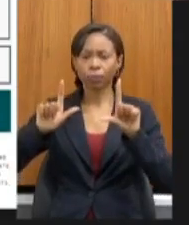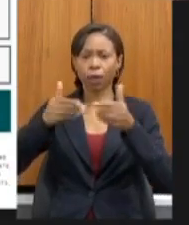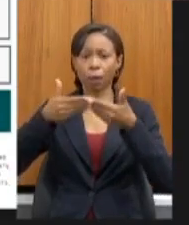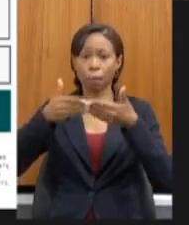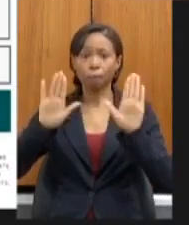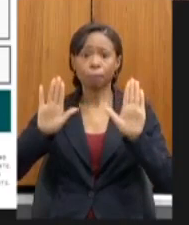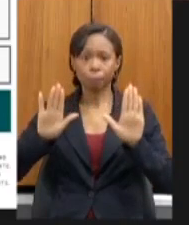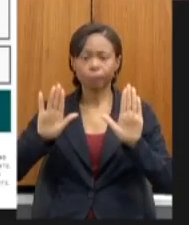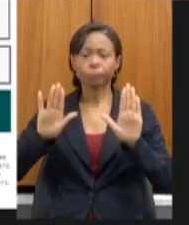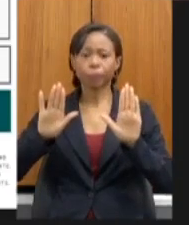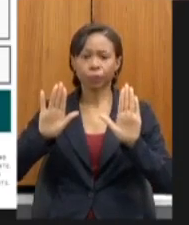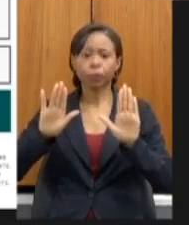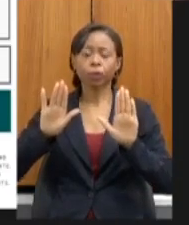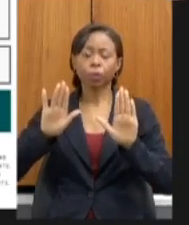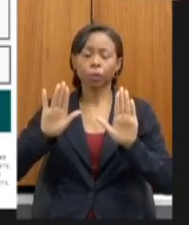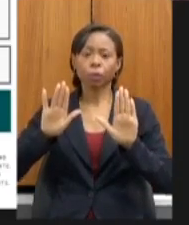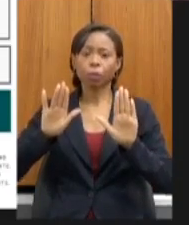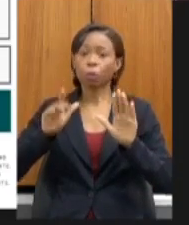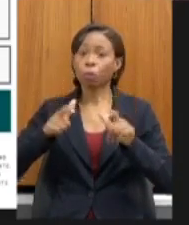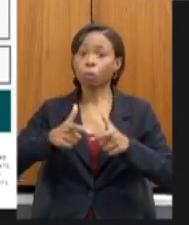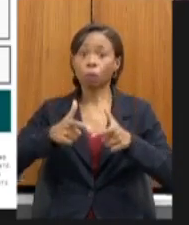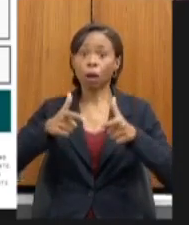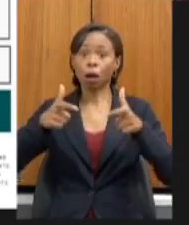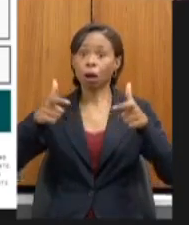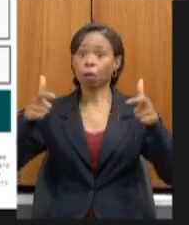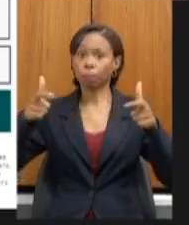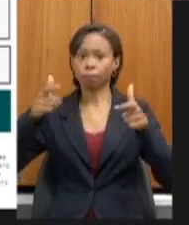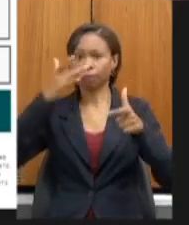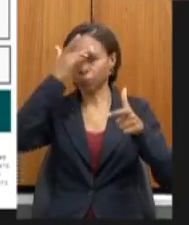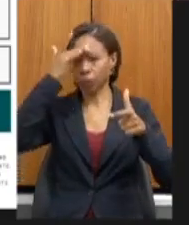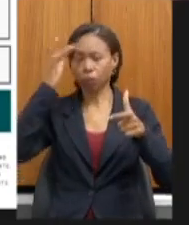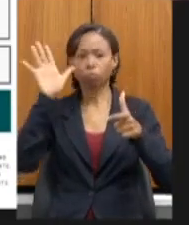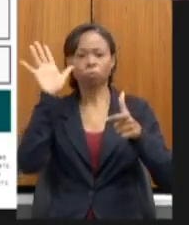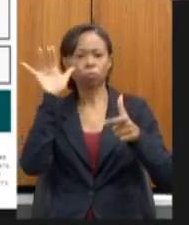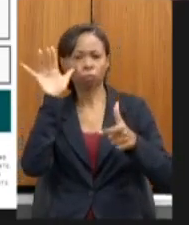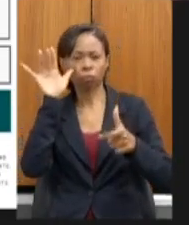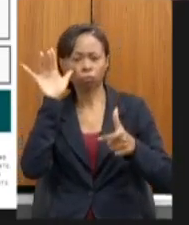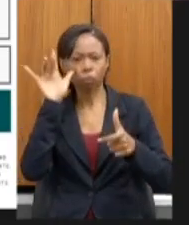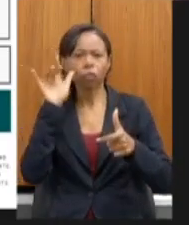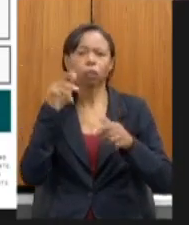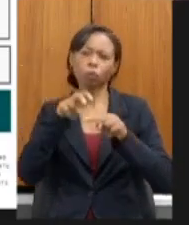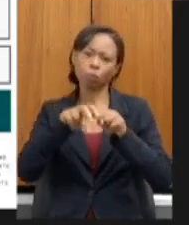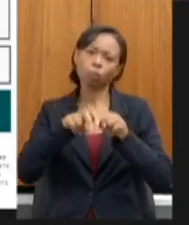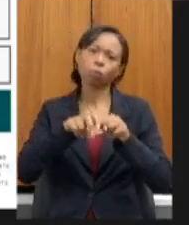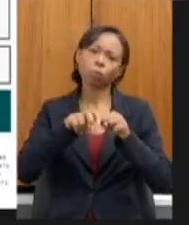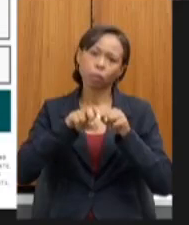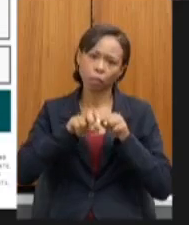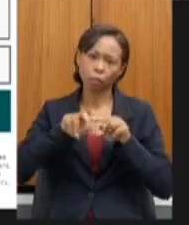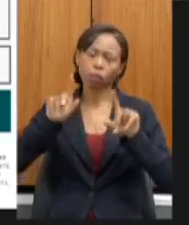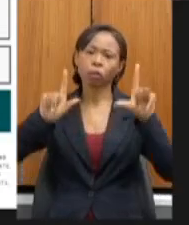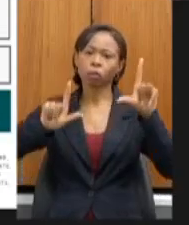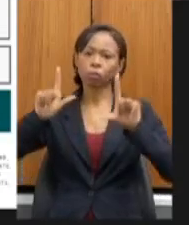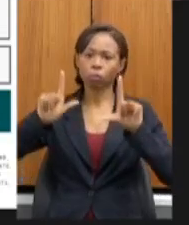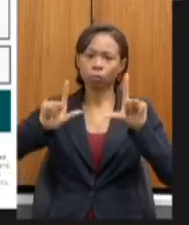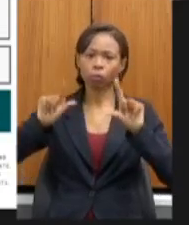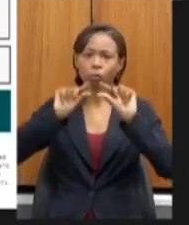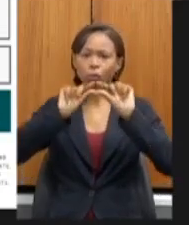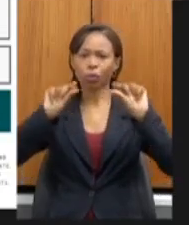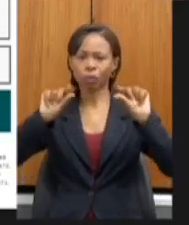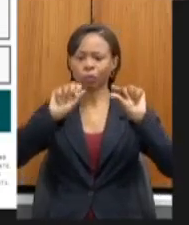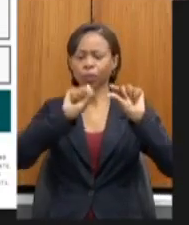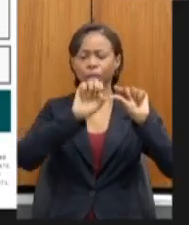com o público assistindo por conta justamente da transmissão do programa se liga na educação